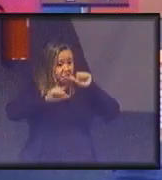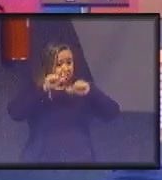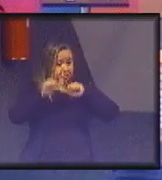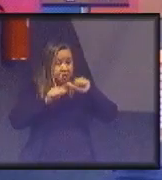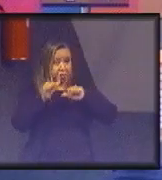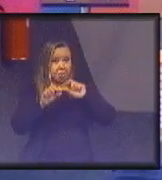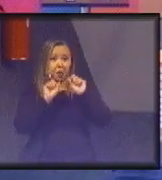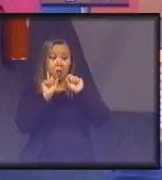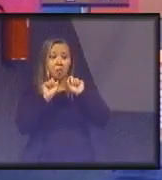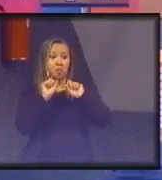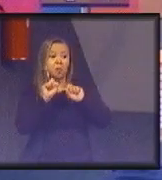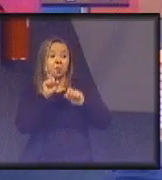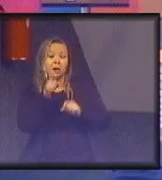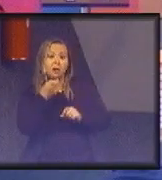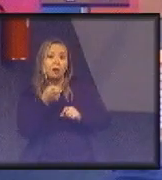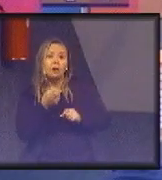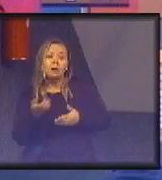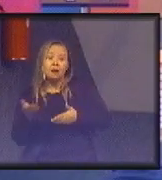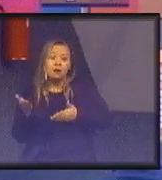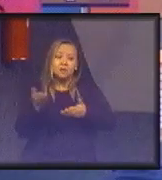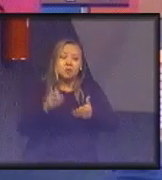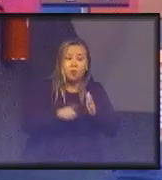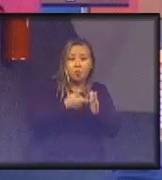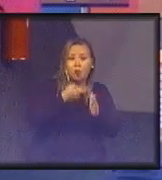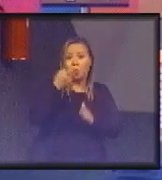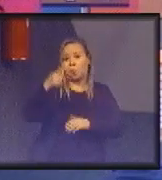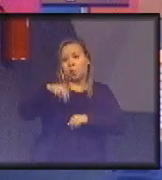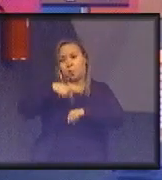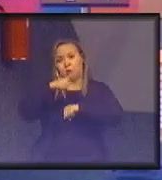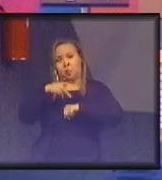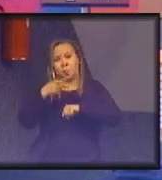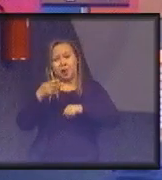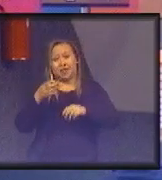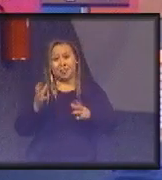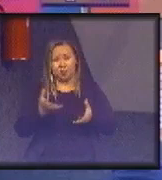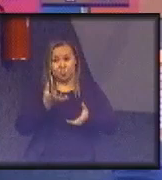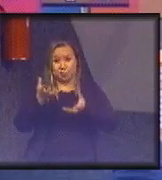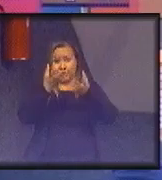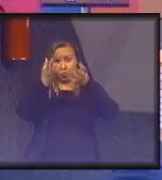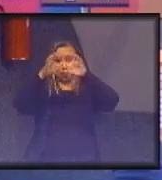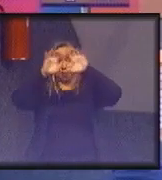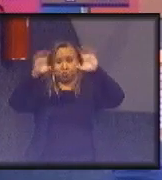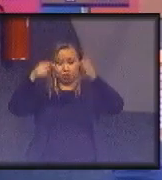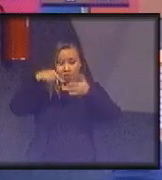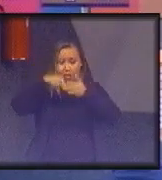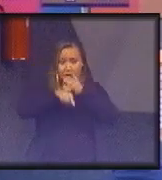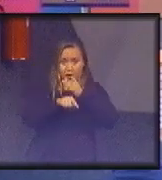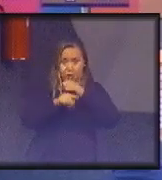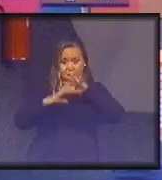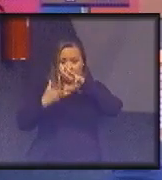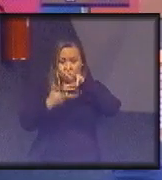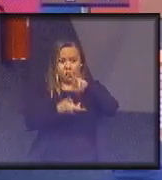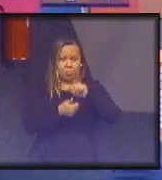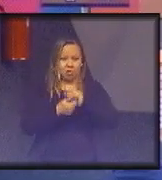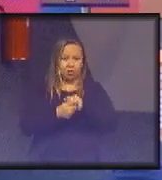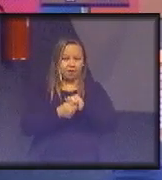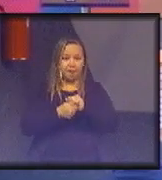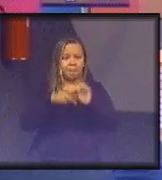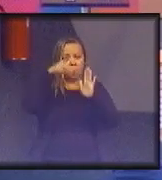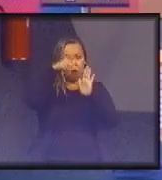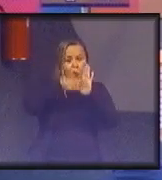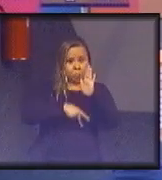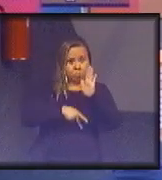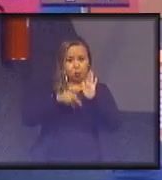e que ela viria a ser o primeiro país emissor de gás e efeito estufa. Porque o protocolo de Quioto dividiu o mundo entre